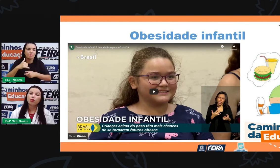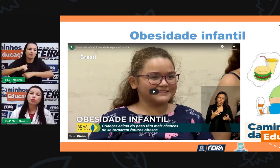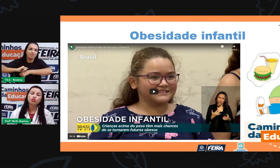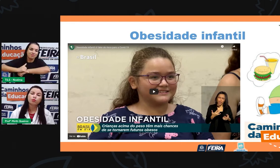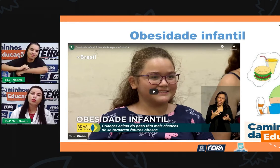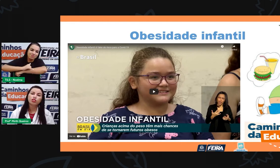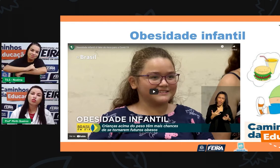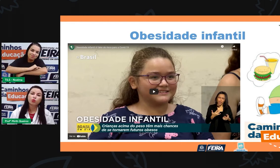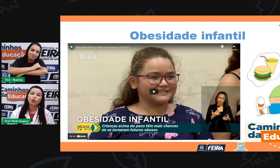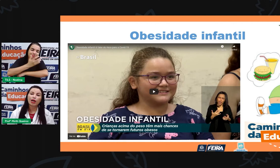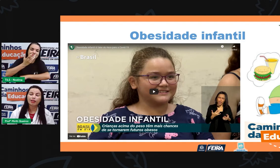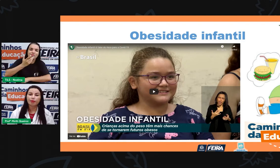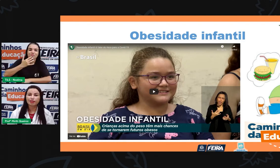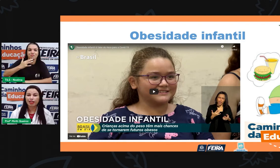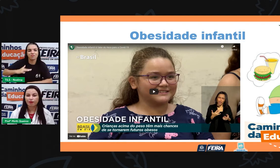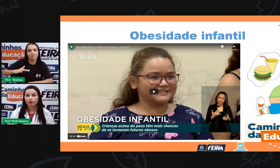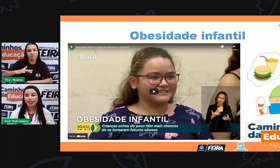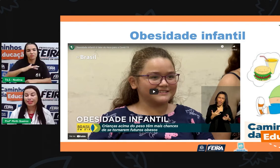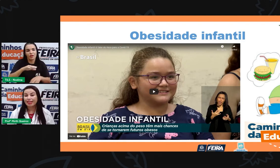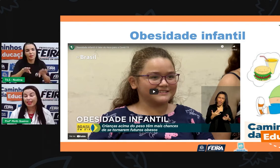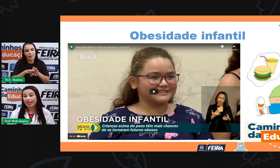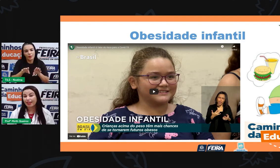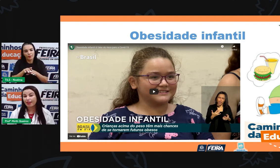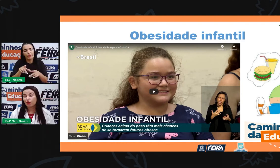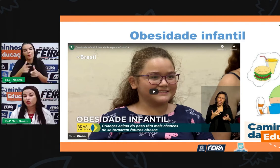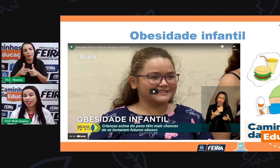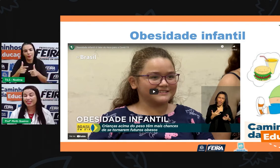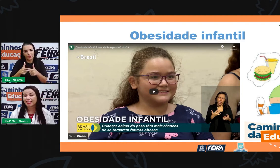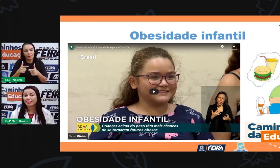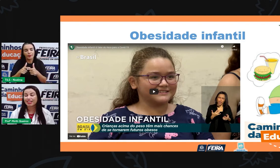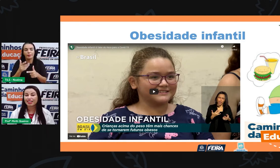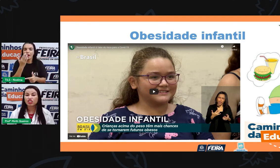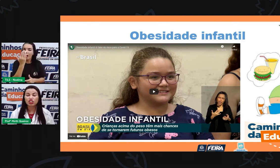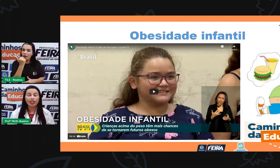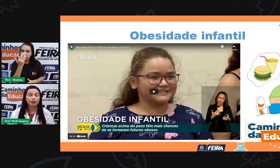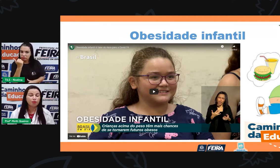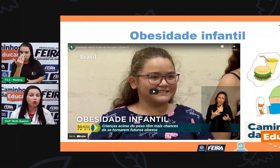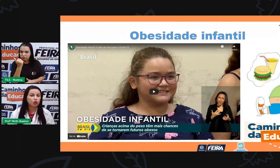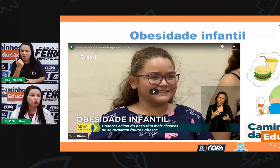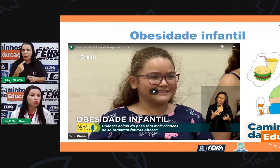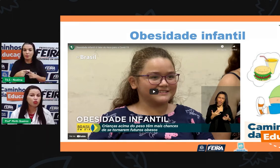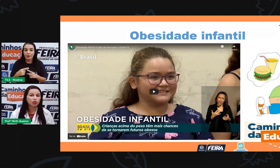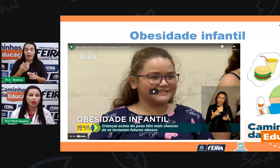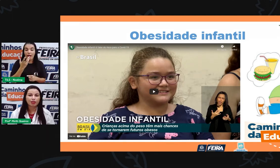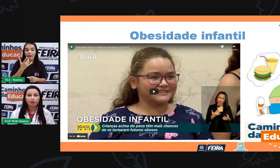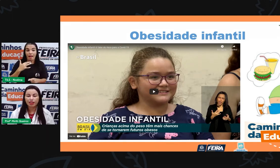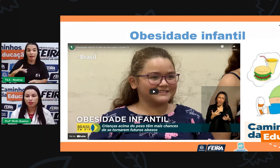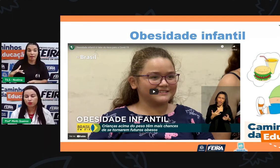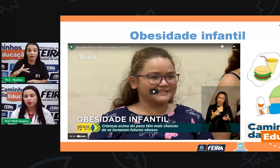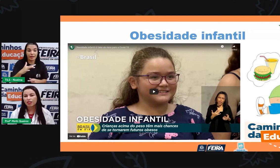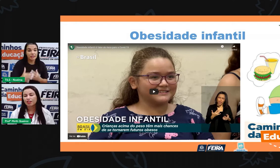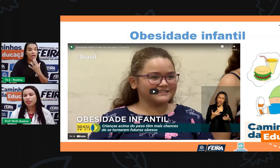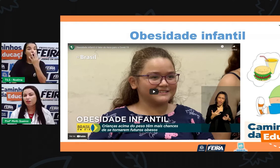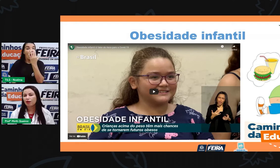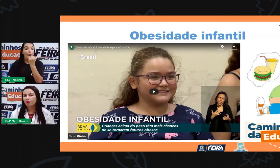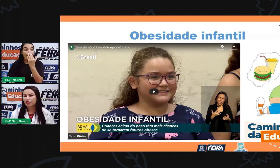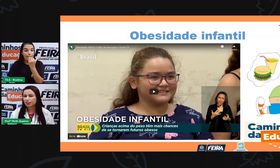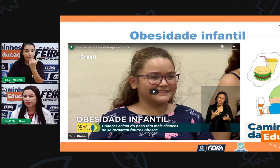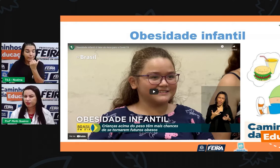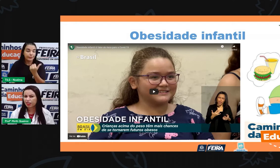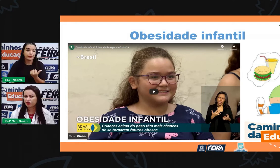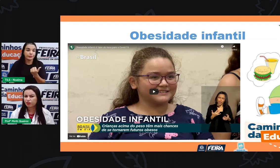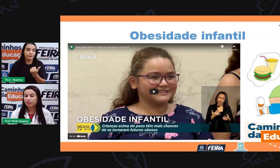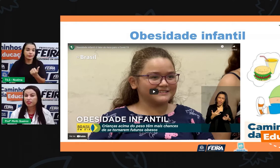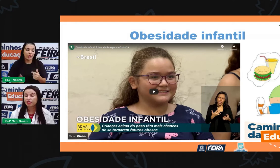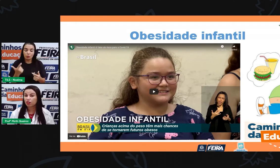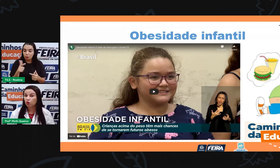é outro tipo de distúrbio alimentar. Onde a criança, ela ingere muito, muito alimento, não a prática